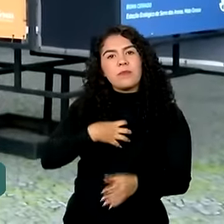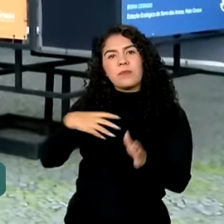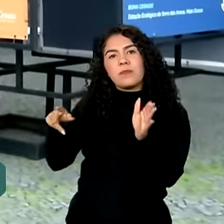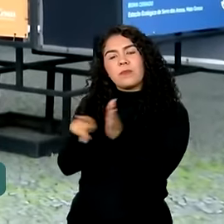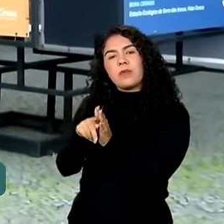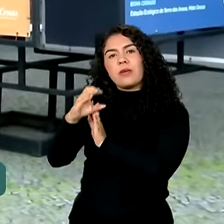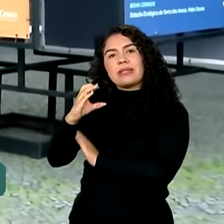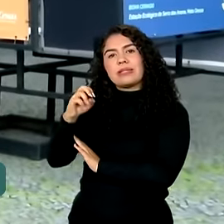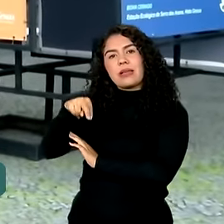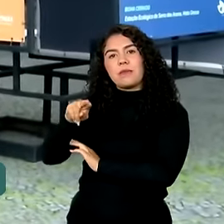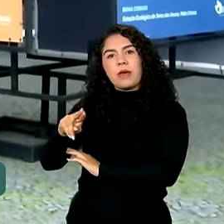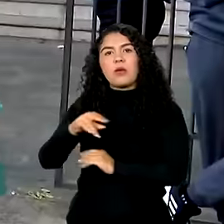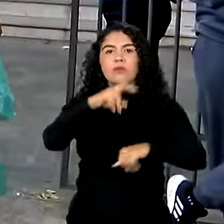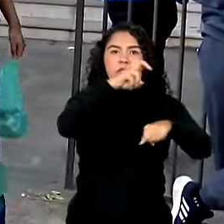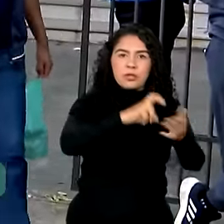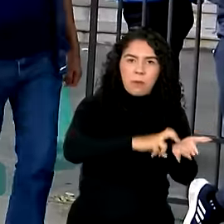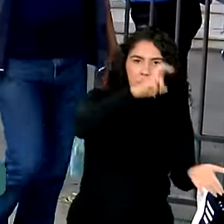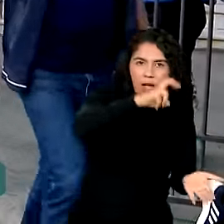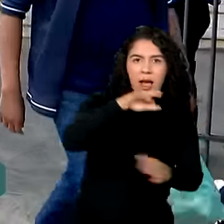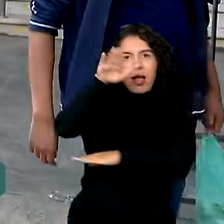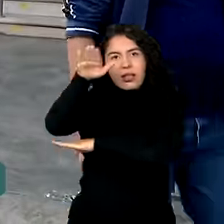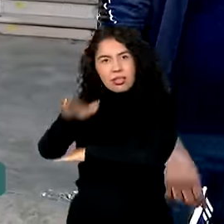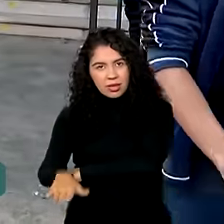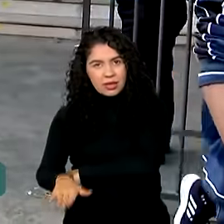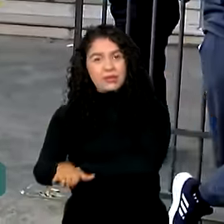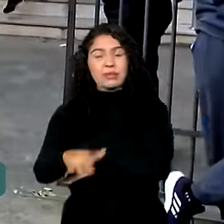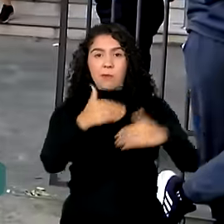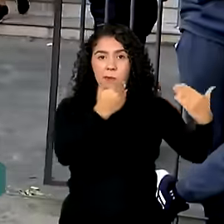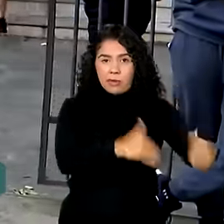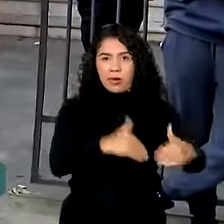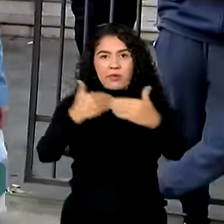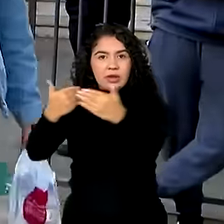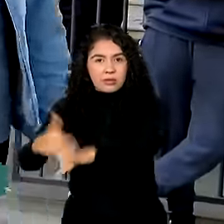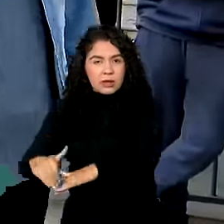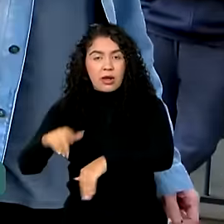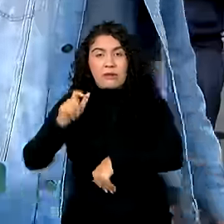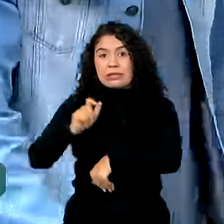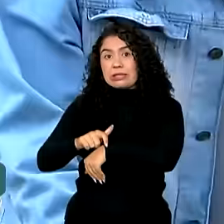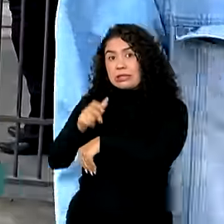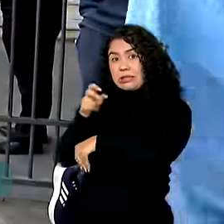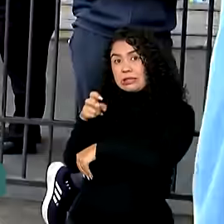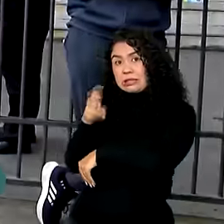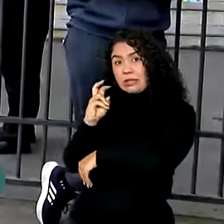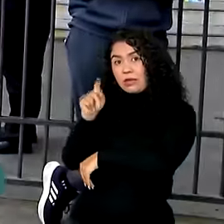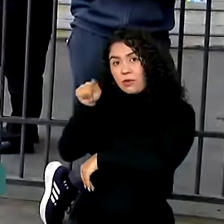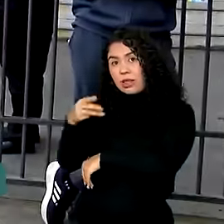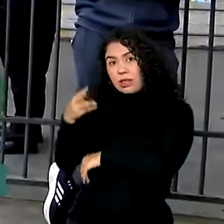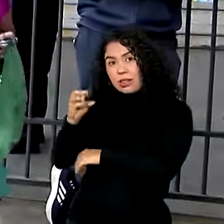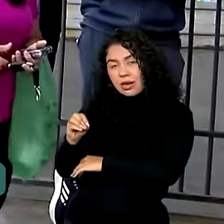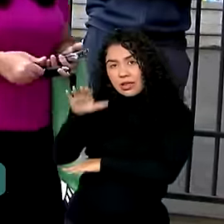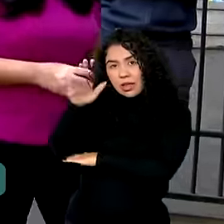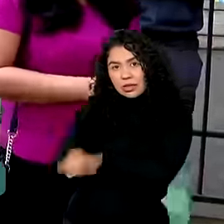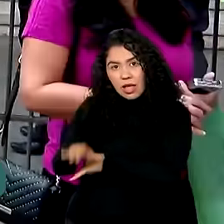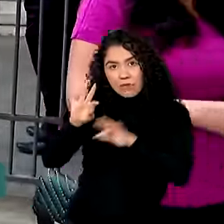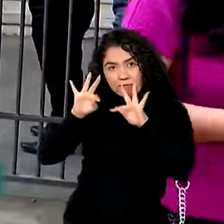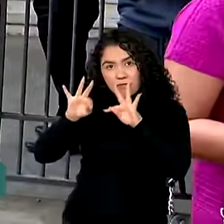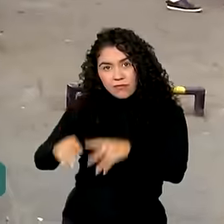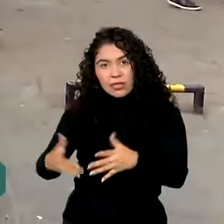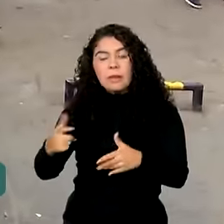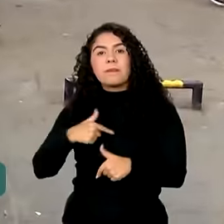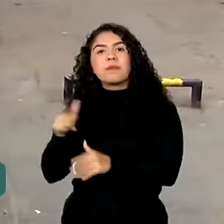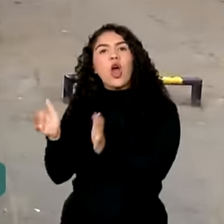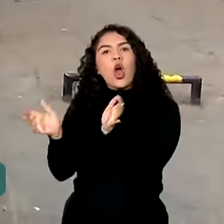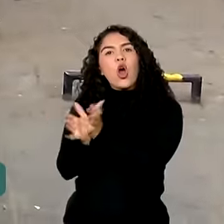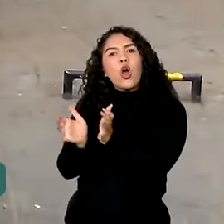prova em dois turnos. 5h30 da tarde e fim de prova para o grupo de nível intermediário